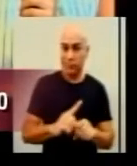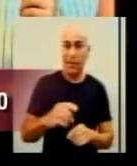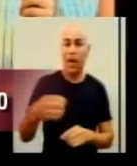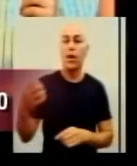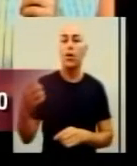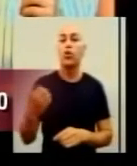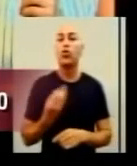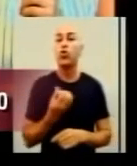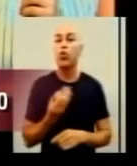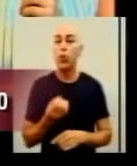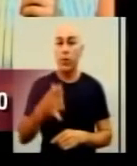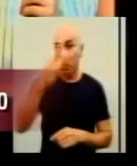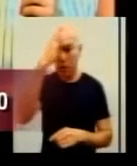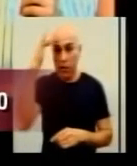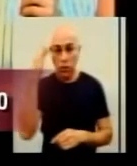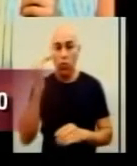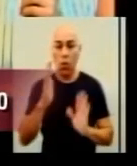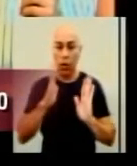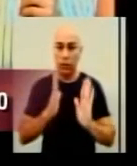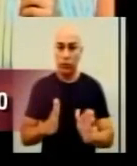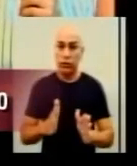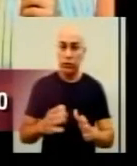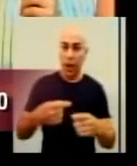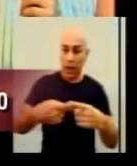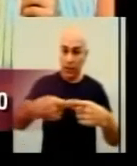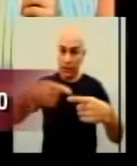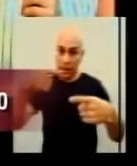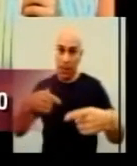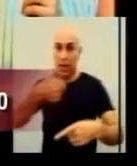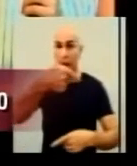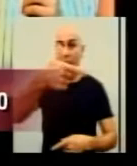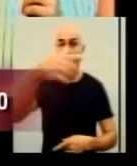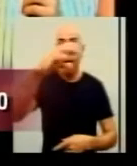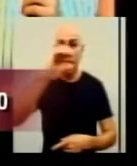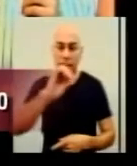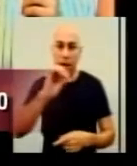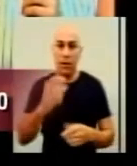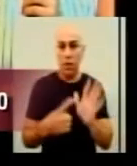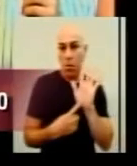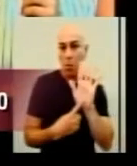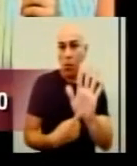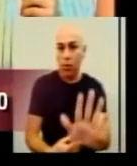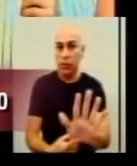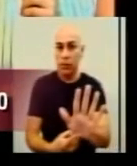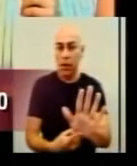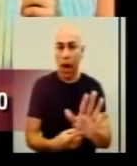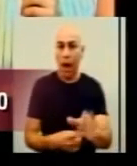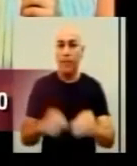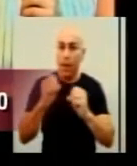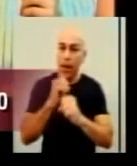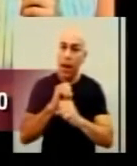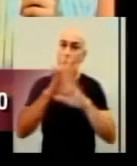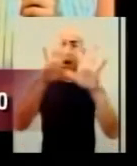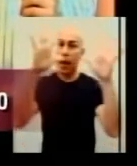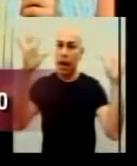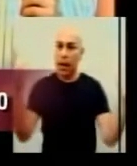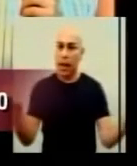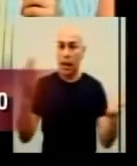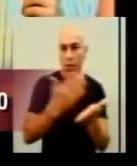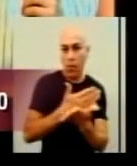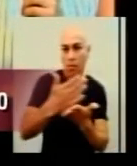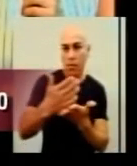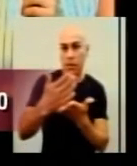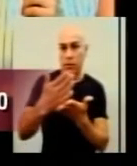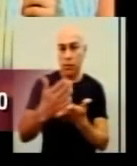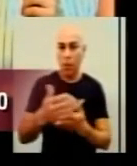epidemiológica. nós começamos essa apresentação a partir da semana 20, para demonstrar para vocês de uma forma mais clara que a partir aí da semana